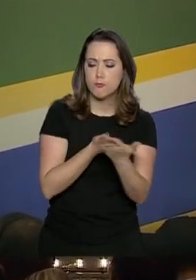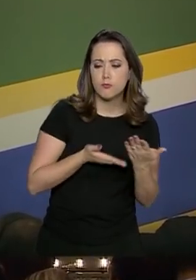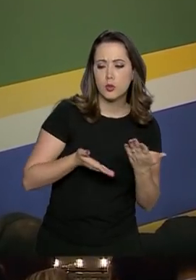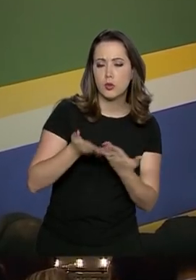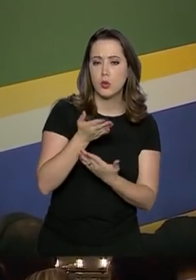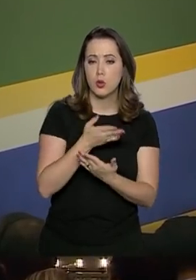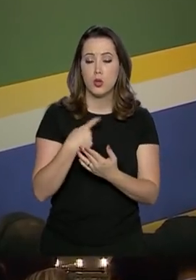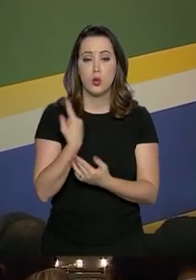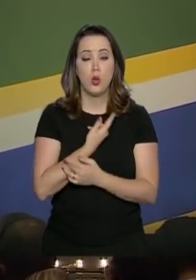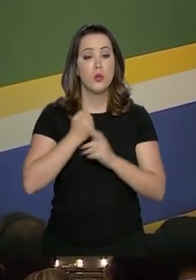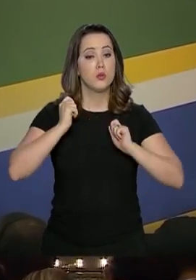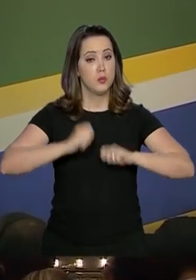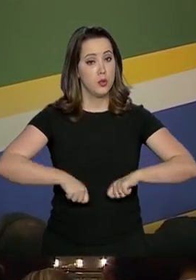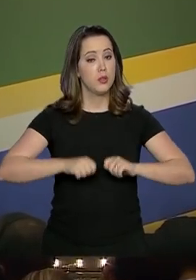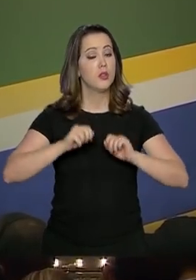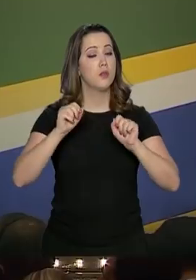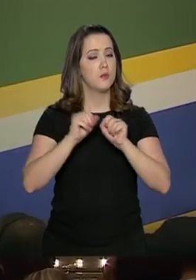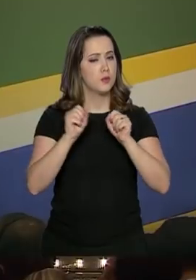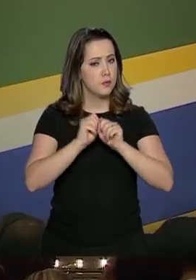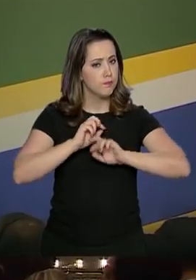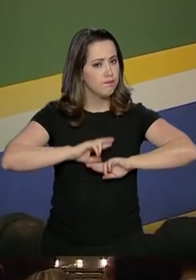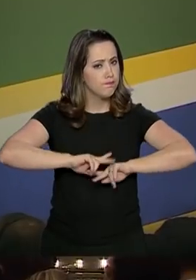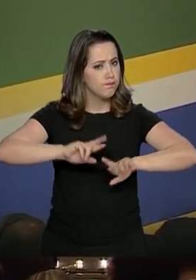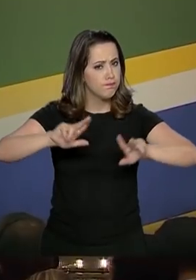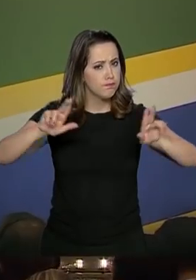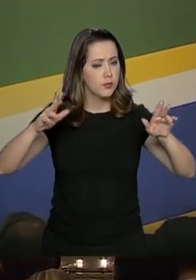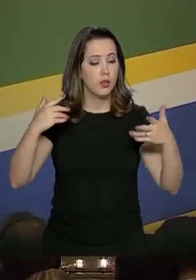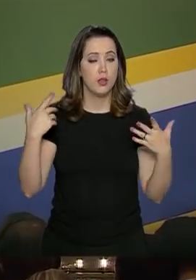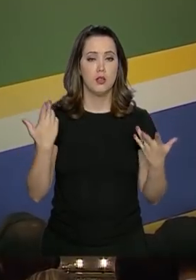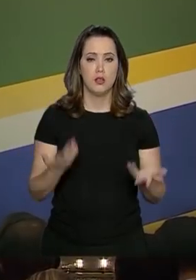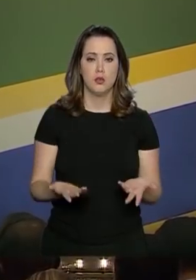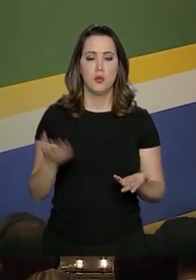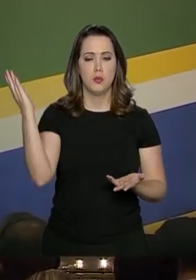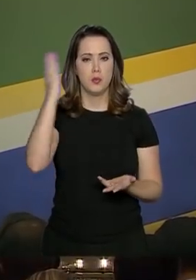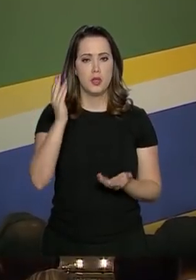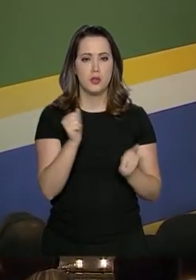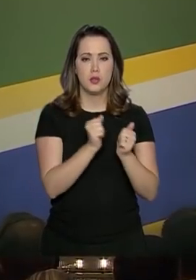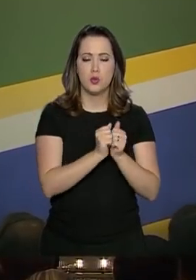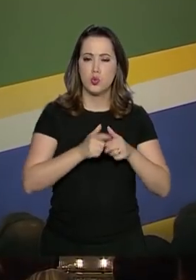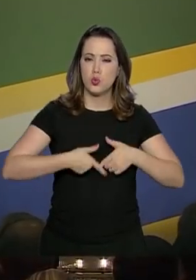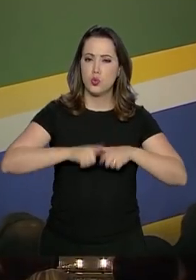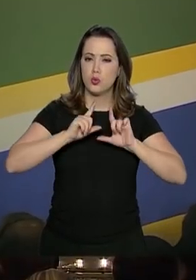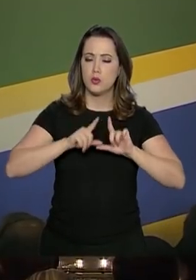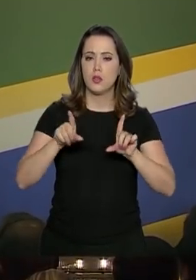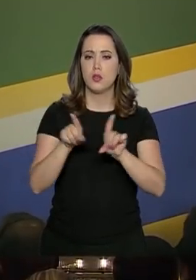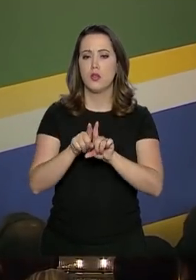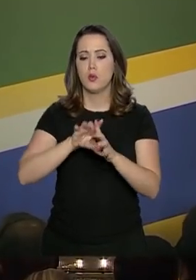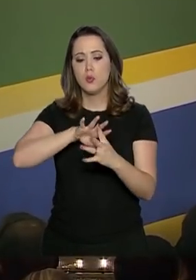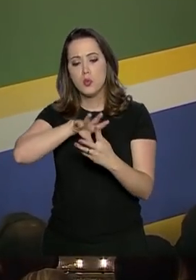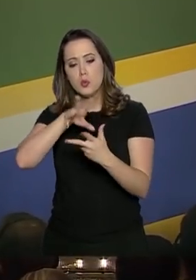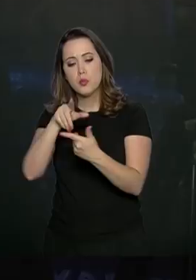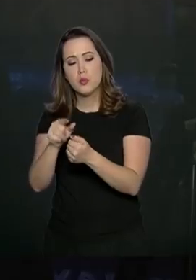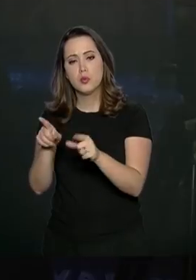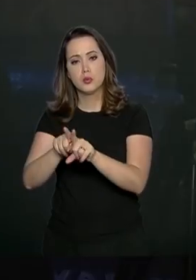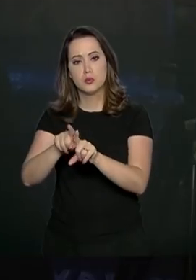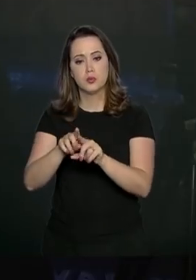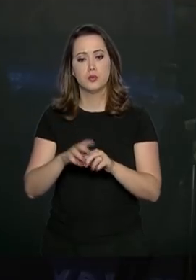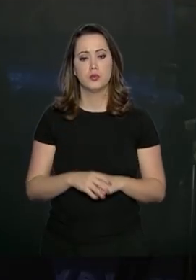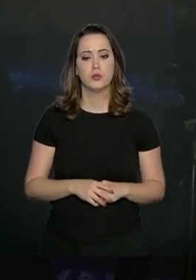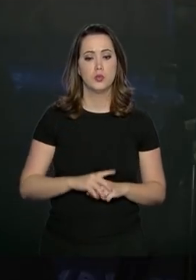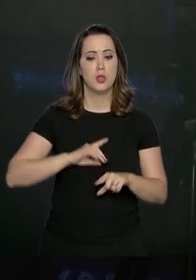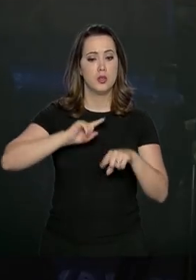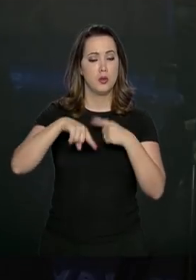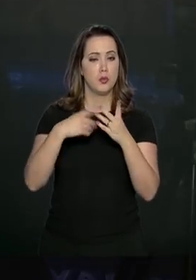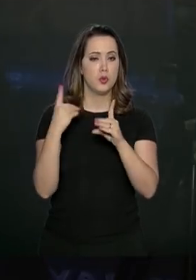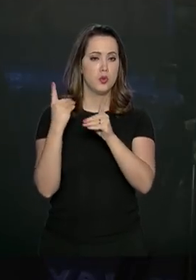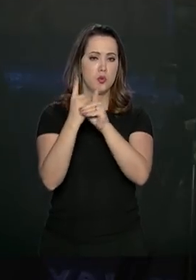fazer muita coisa para Brasil, Israel e para o mundo também. Depois dos